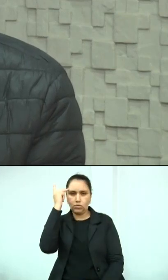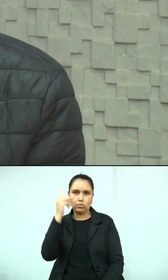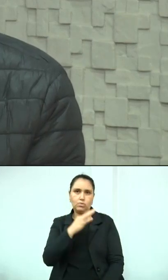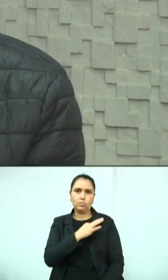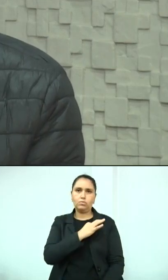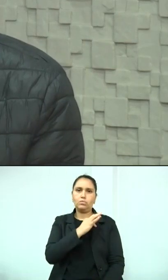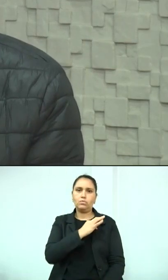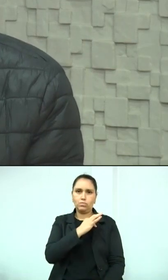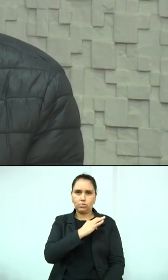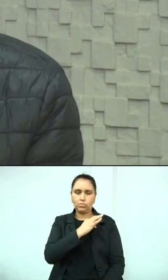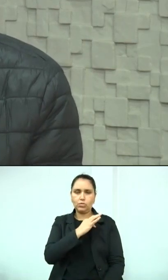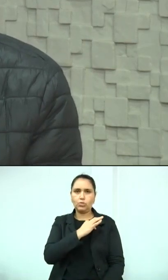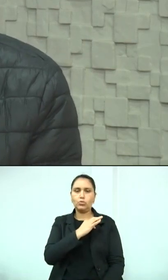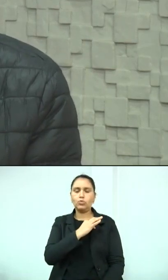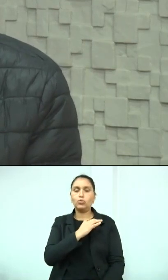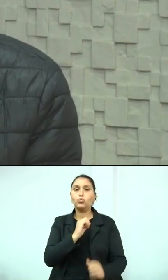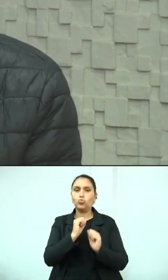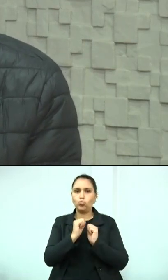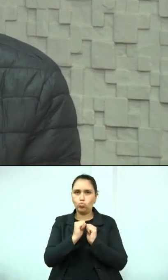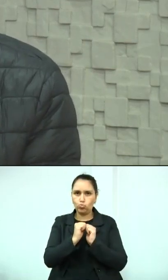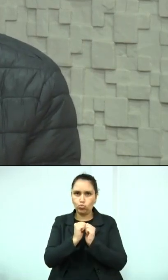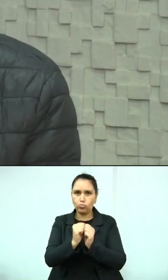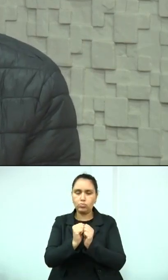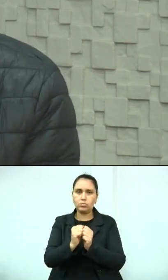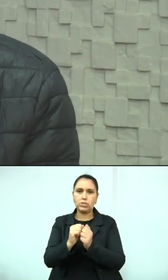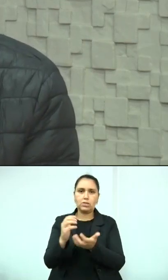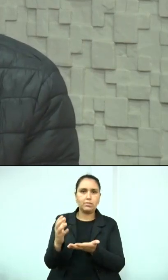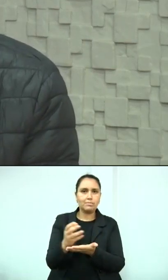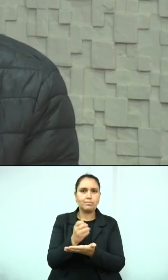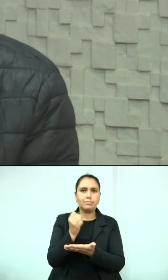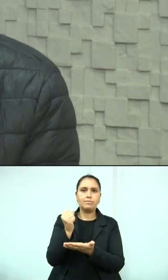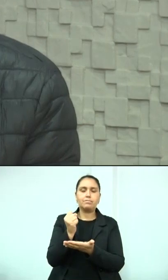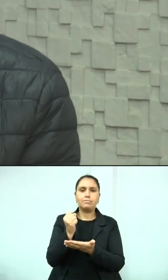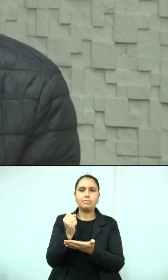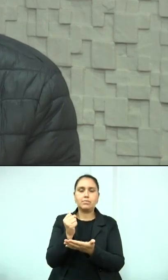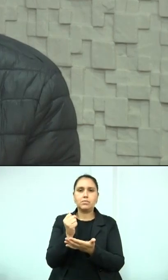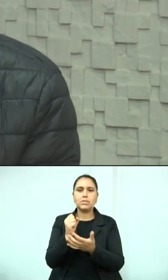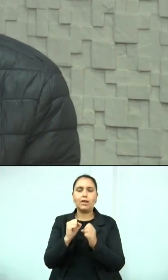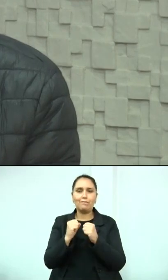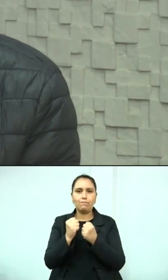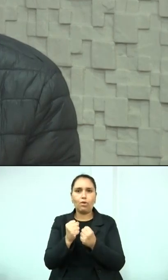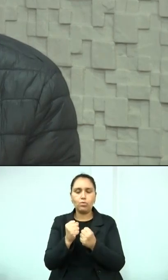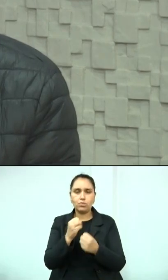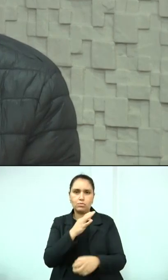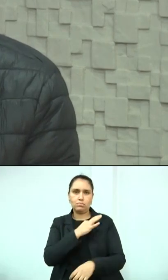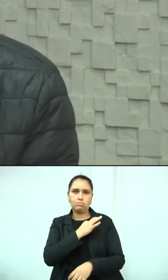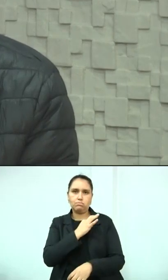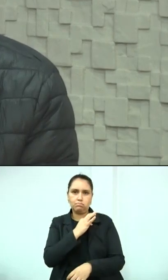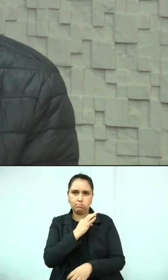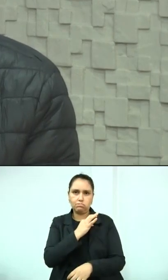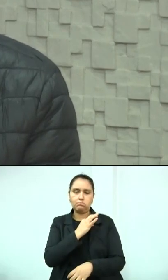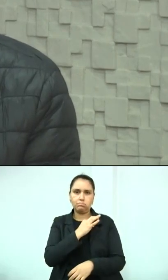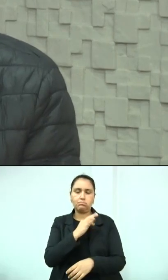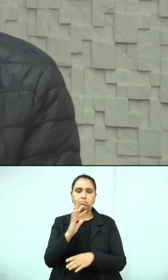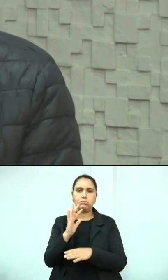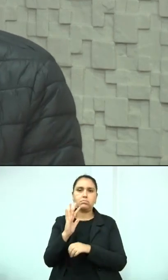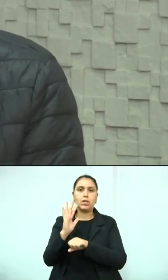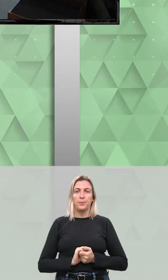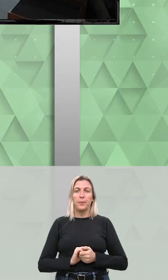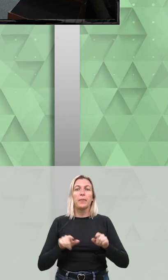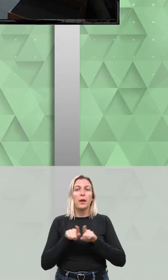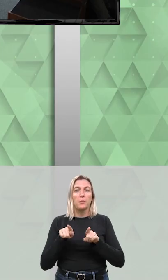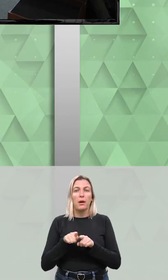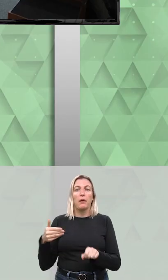a Força Voluntária e todo o aparato de maquinário que temos para auxiliar na cidade de